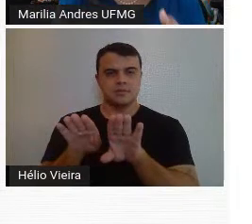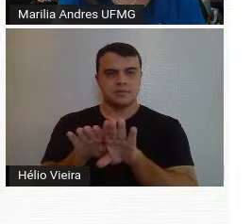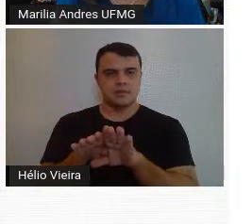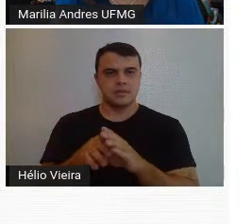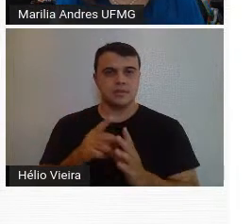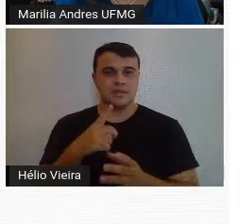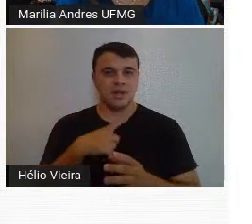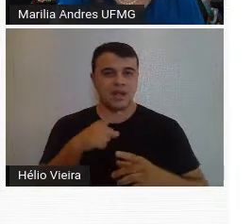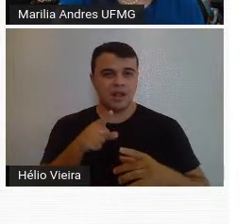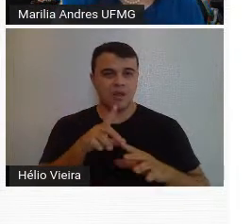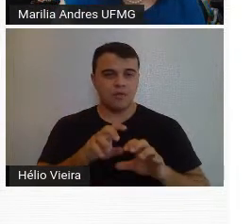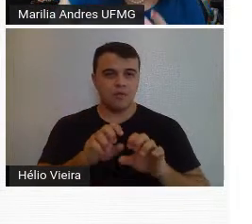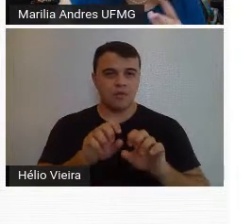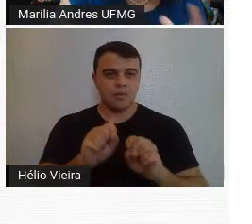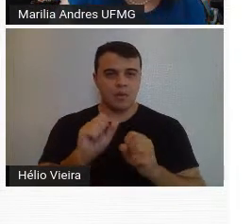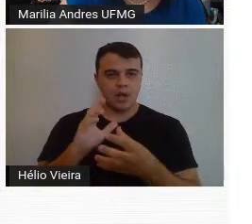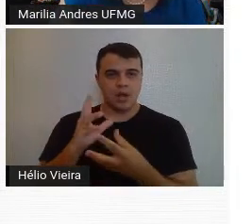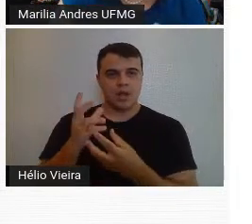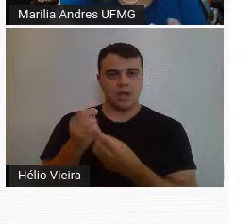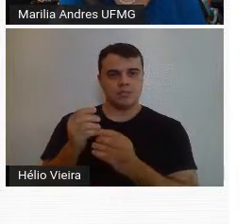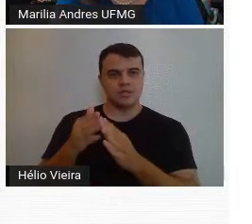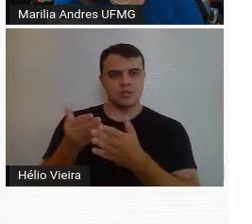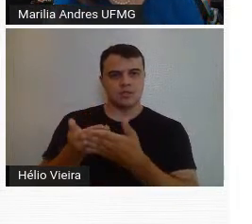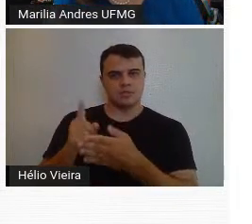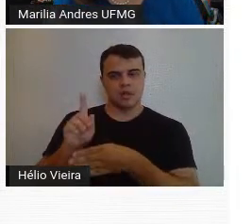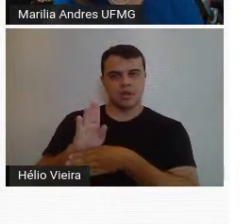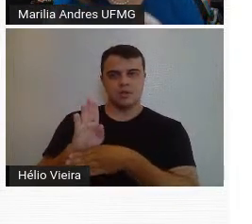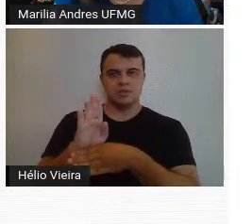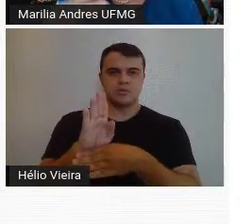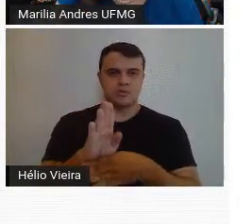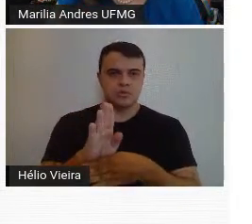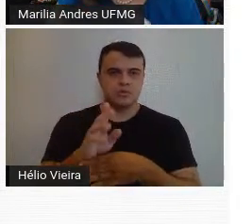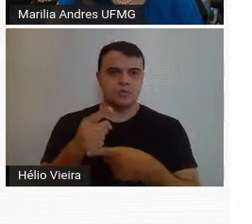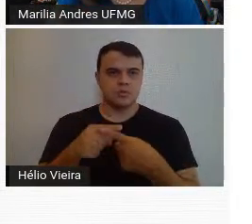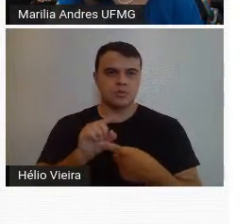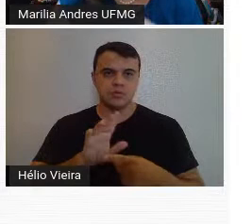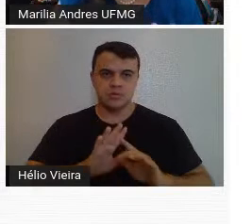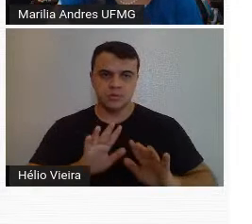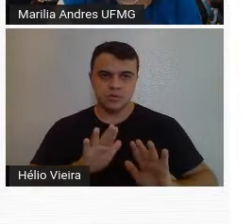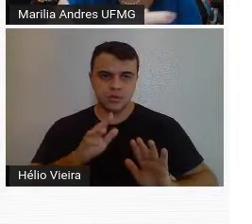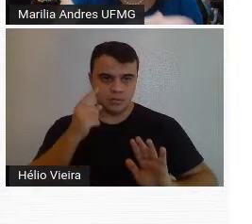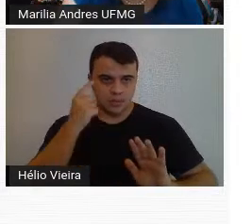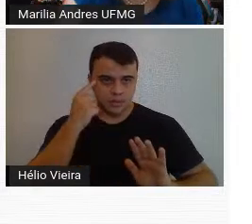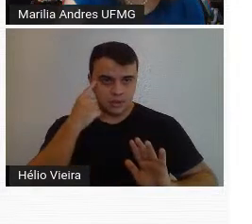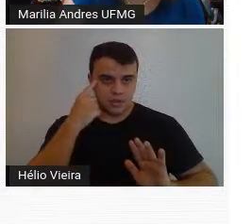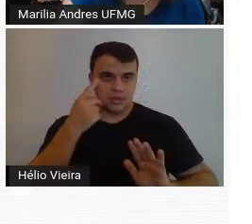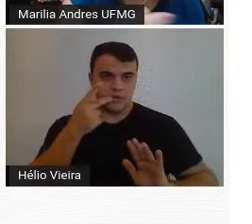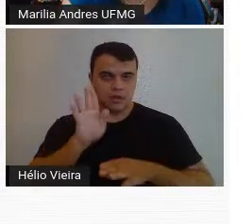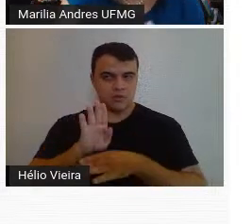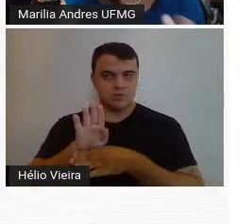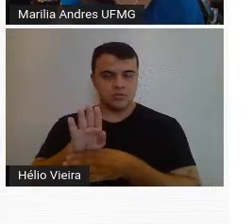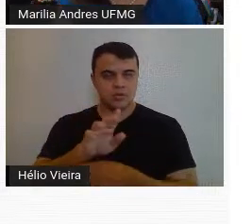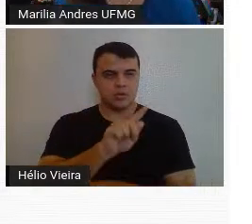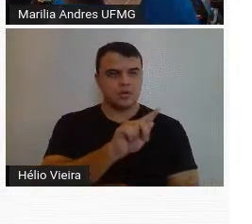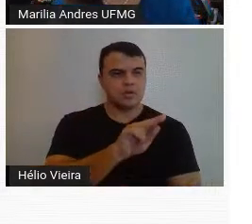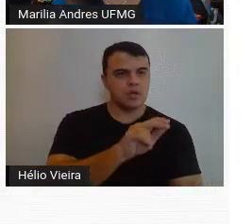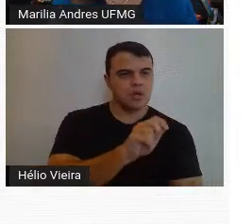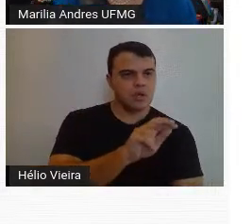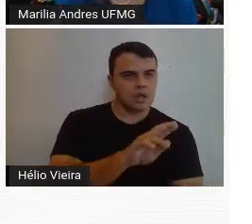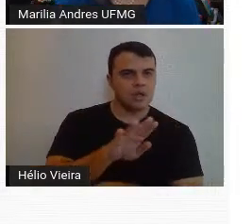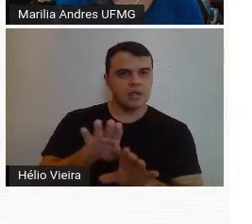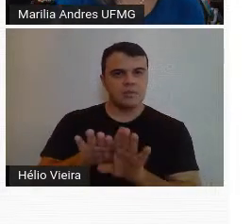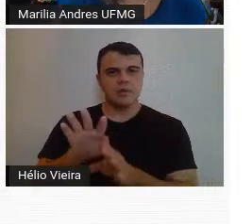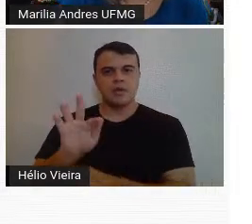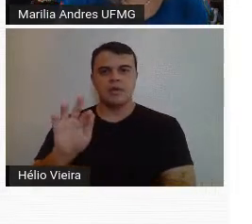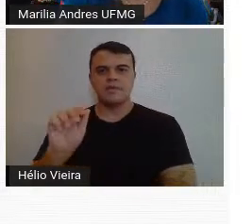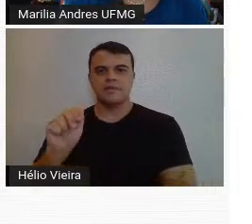e formou em Arte e Educação, e ela que ajudou, ela não só prestava assistência ao Guignard, mas também, acredito que também ao Franz Weiss,